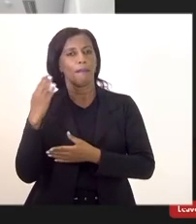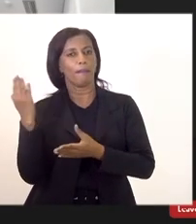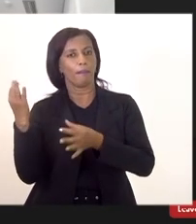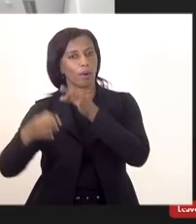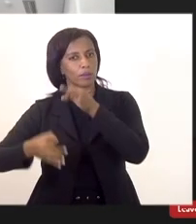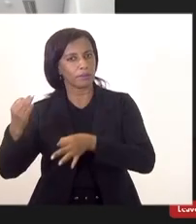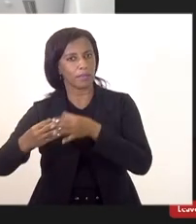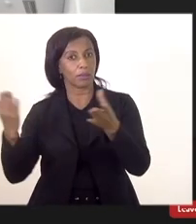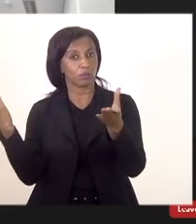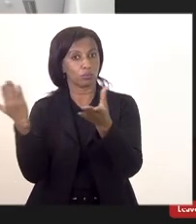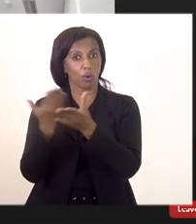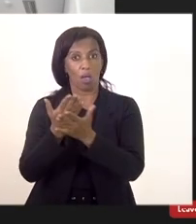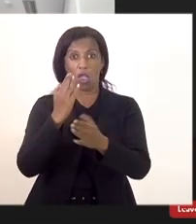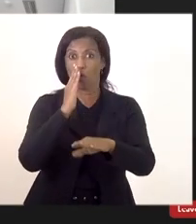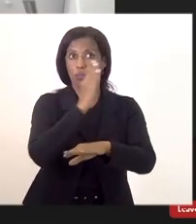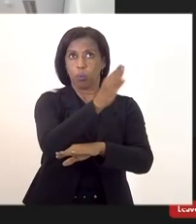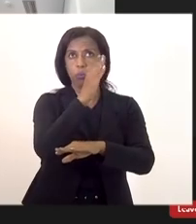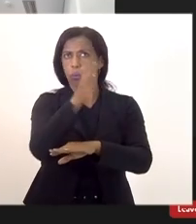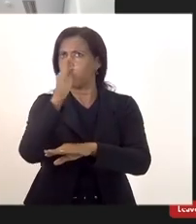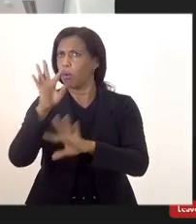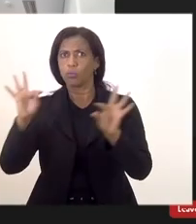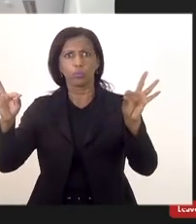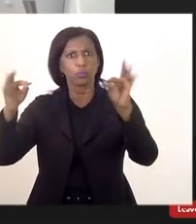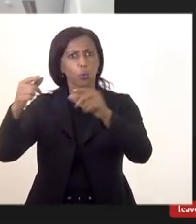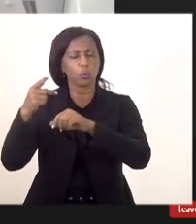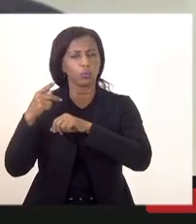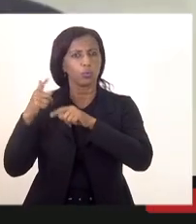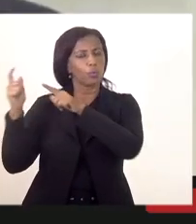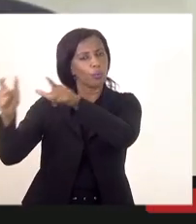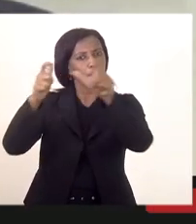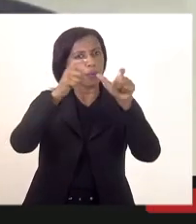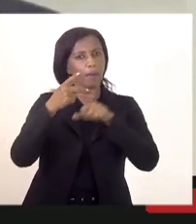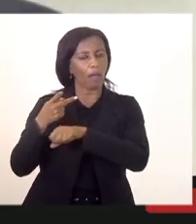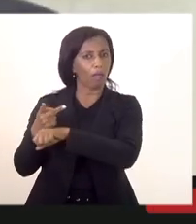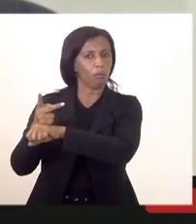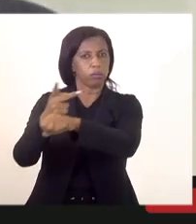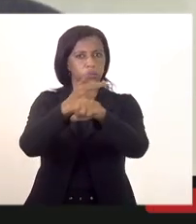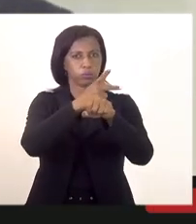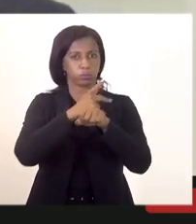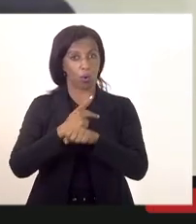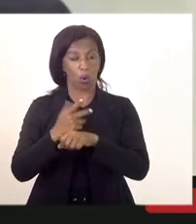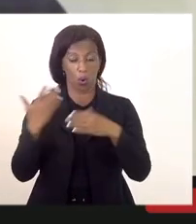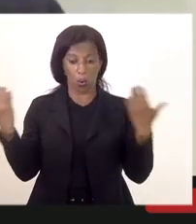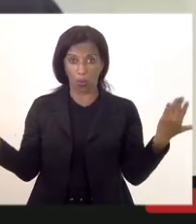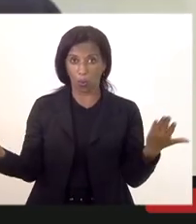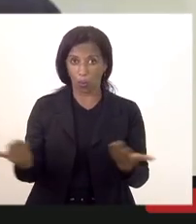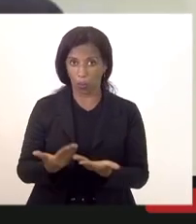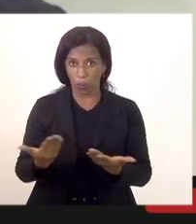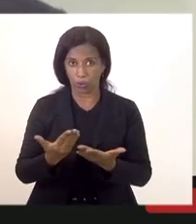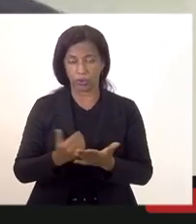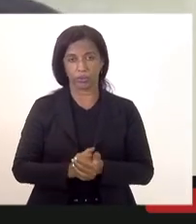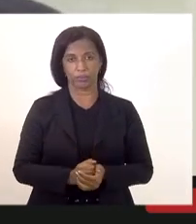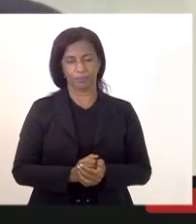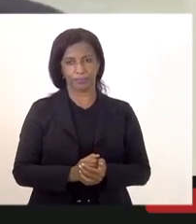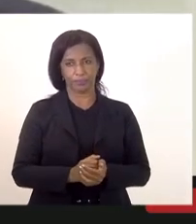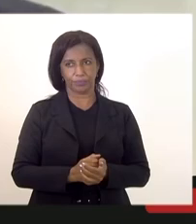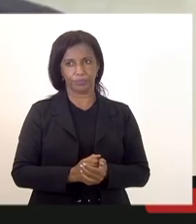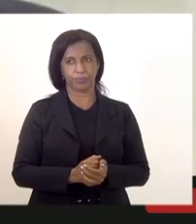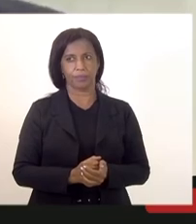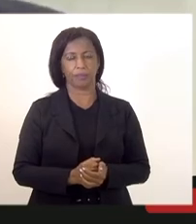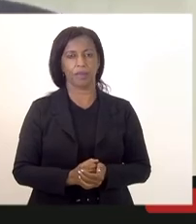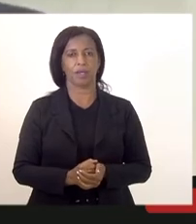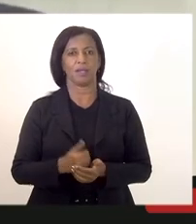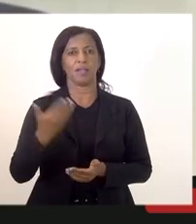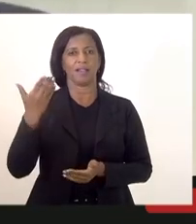então o que eu quero dizer que hoje na cadeira de comandante do bombeiro que certamente tava no algumas